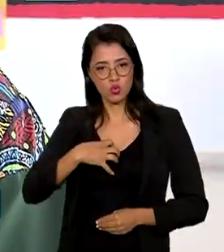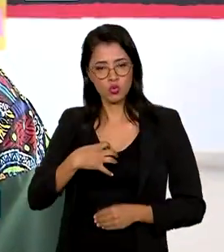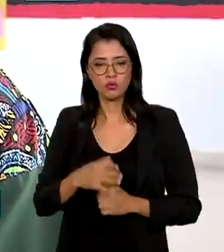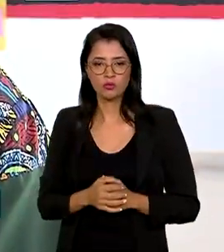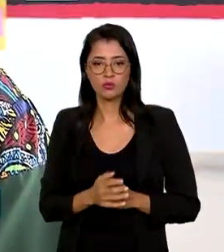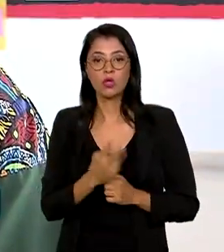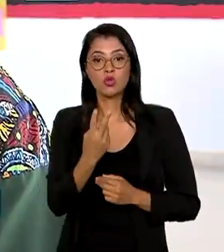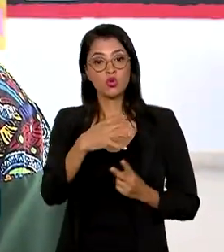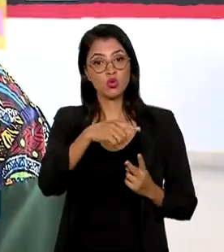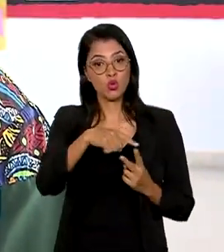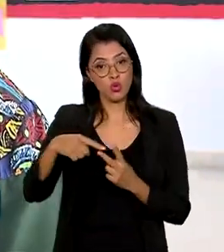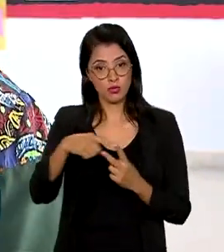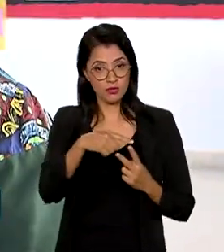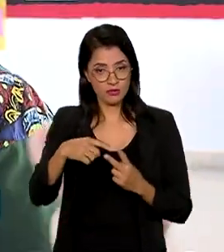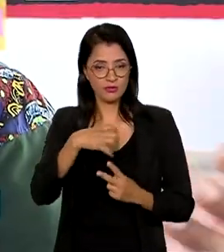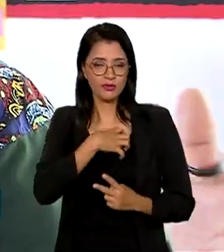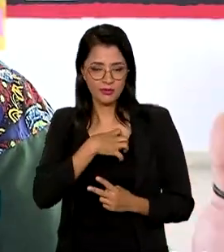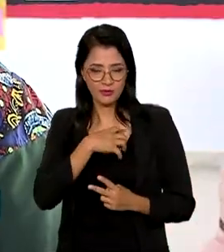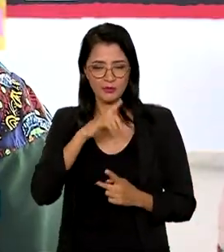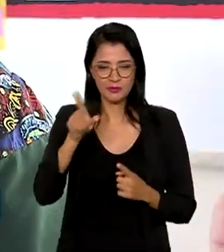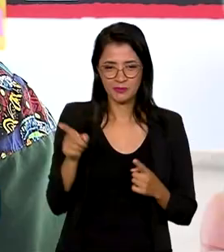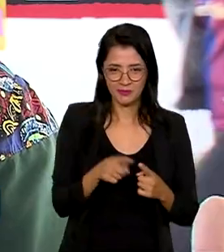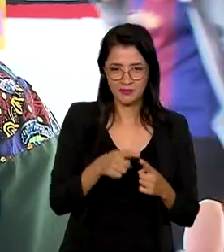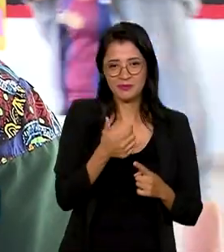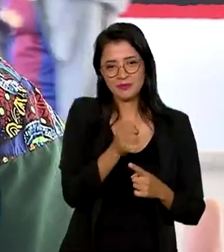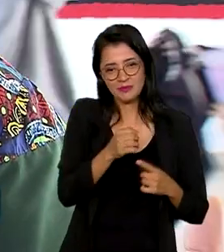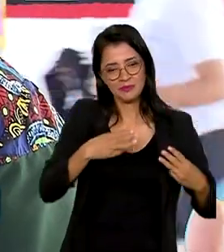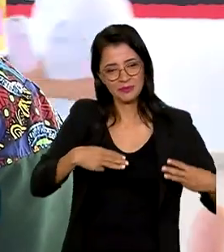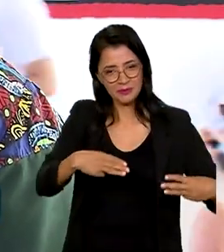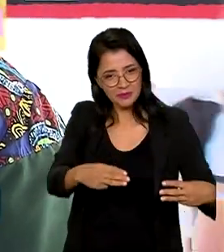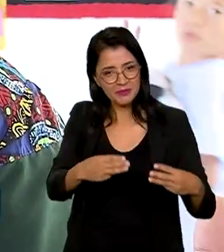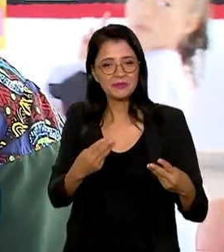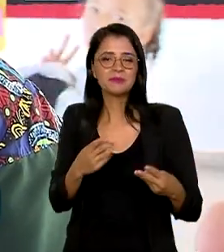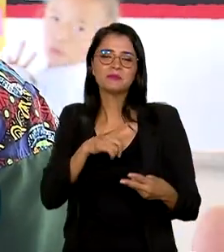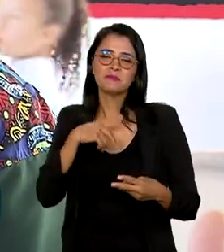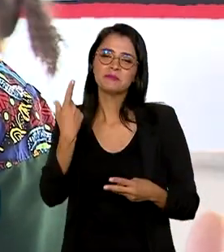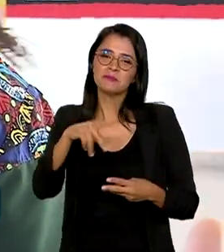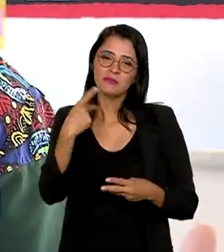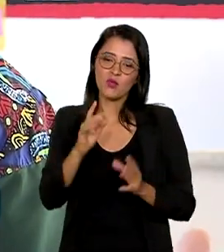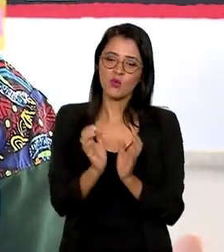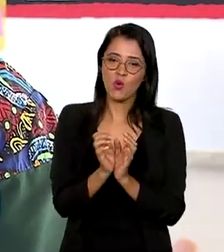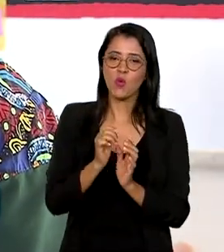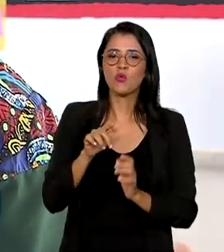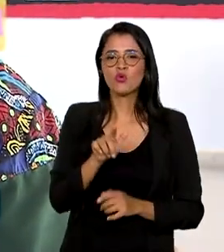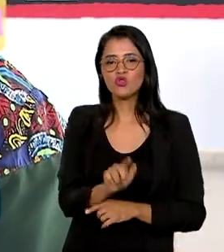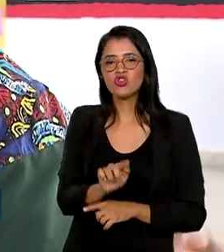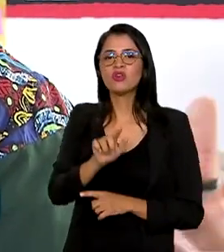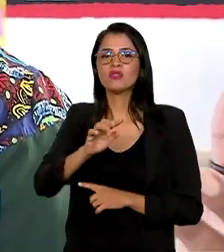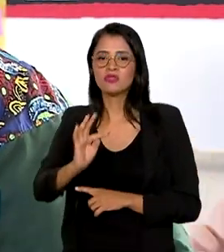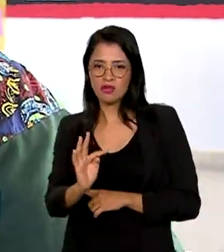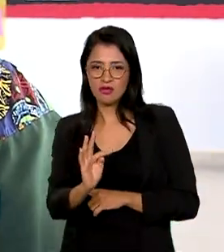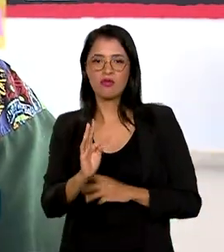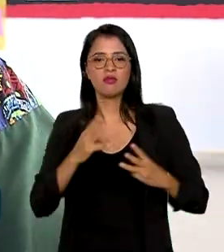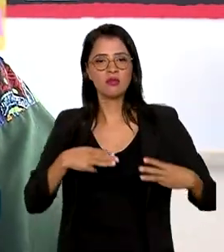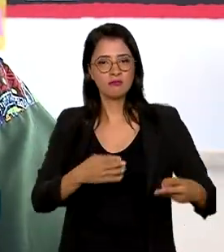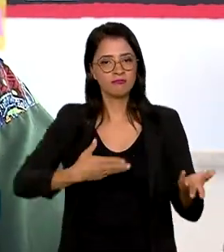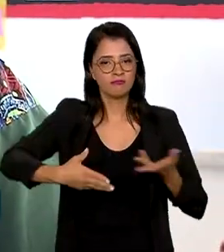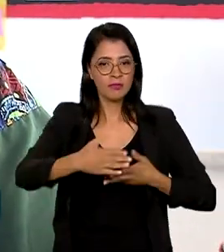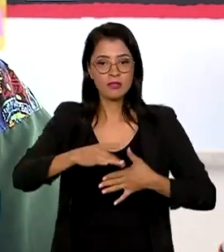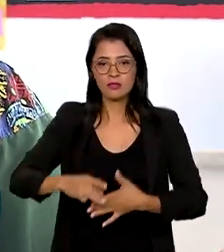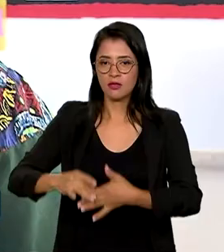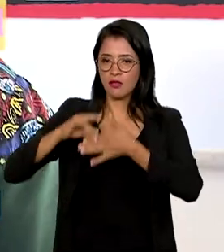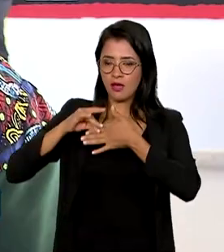Esse plano está sendo construído de duas maneiras. Uma pelos 16 ministérios que compõem o Grupo de Trabalho Interministerial, liderado